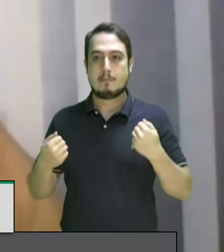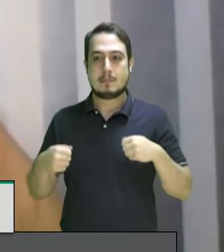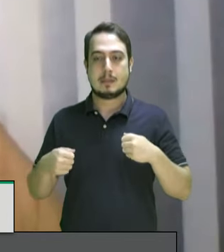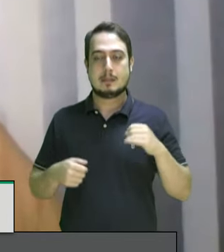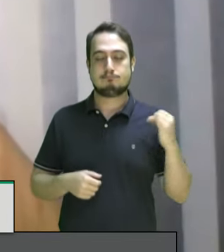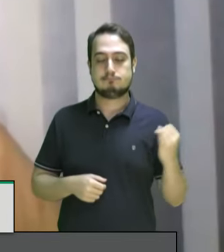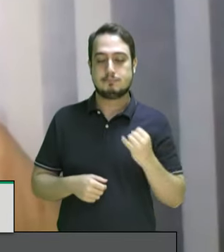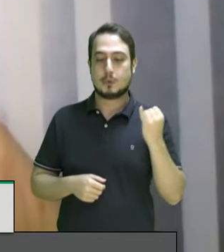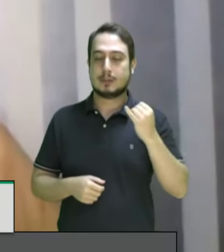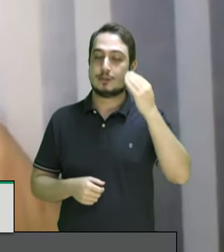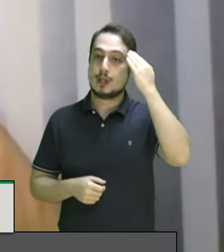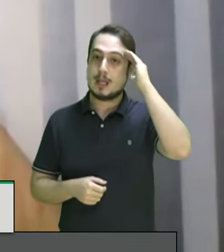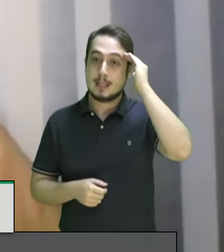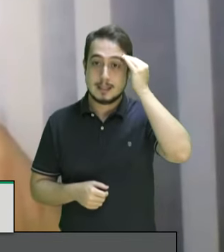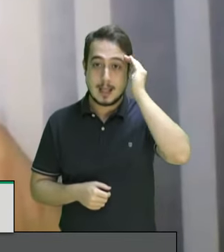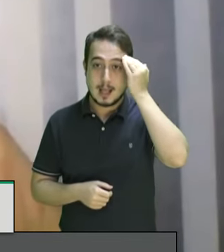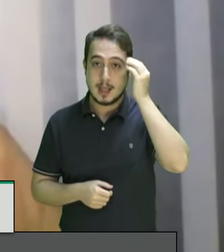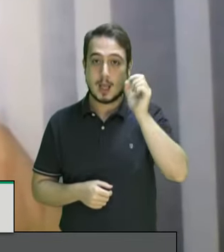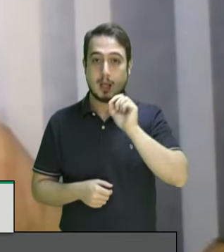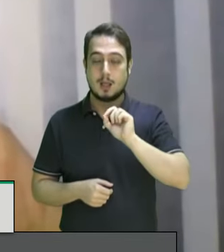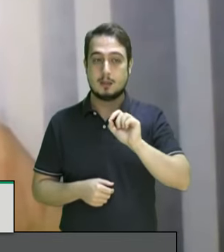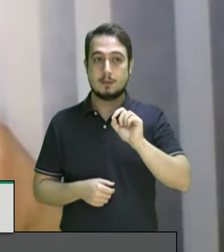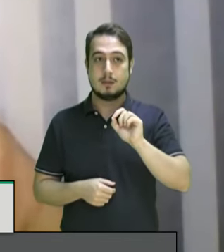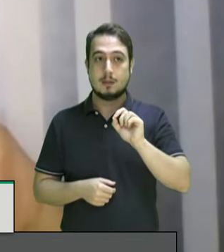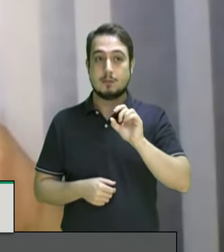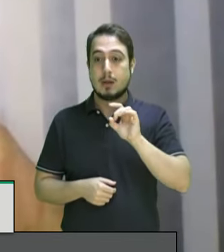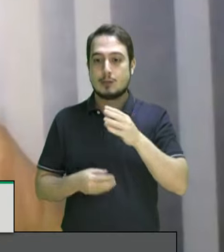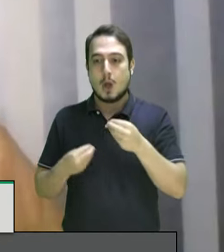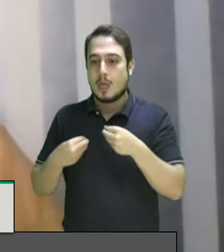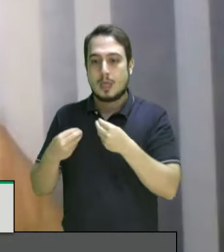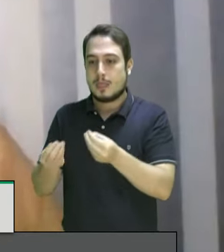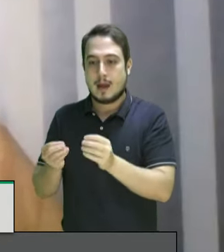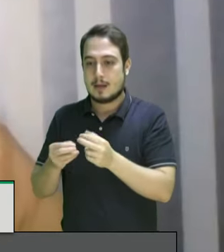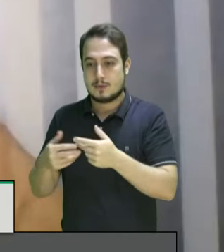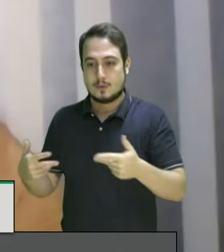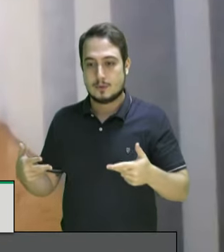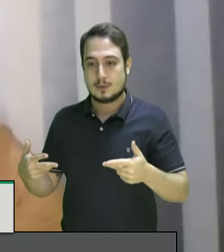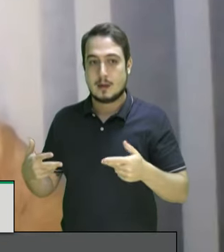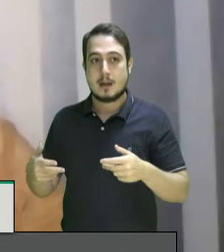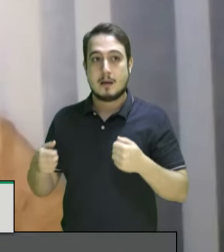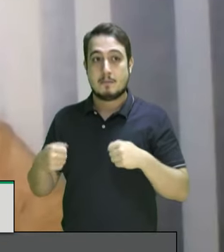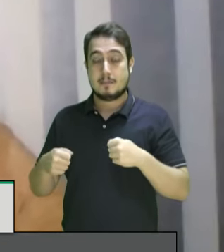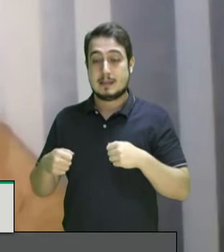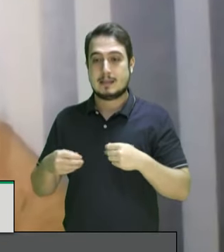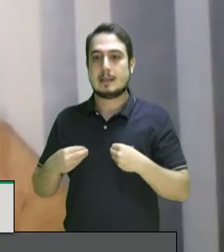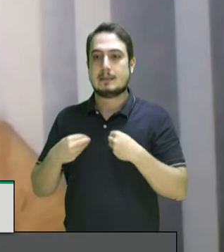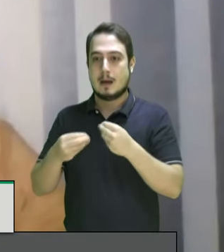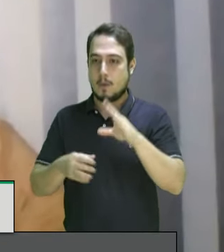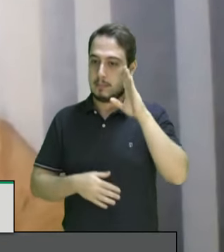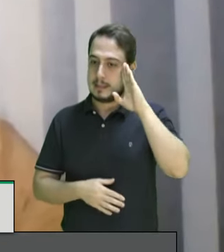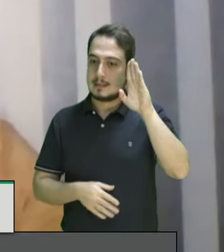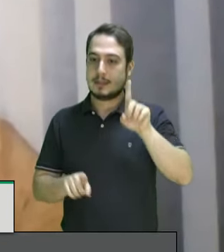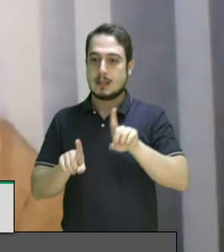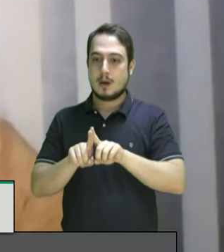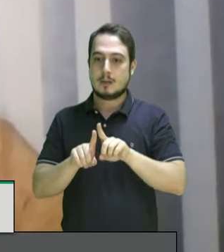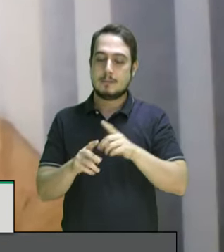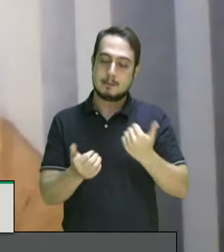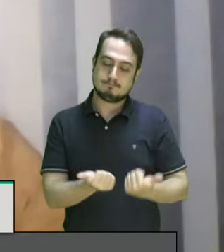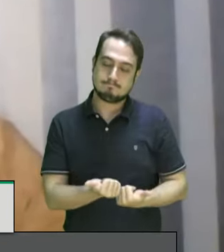que não basta dar o principal é necessário dar também o acessório é